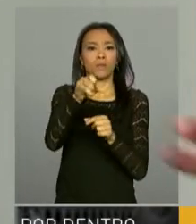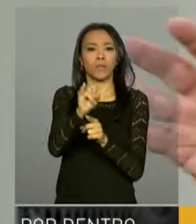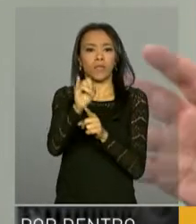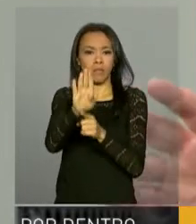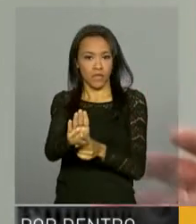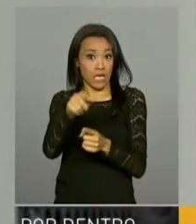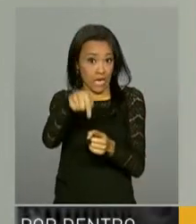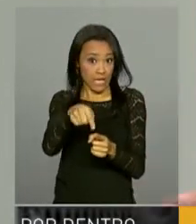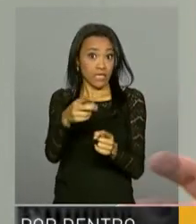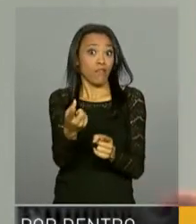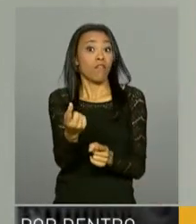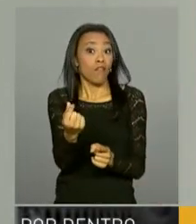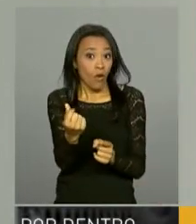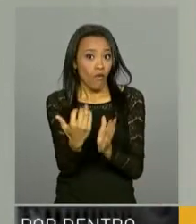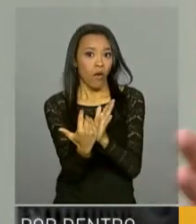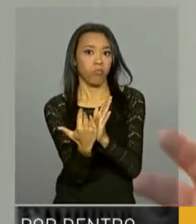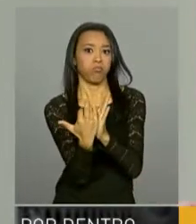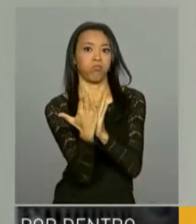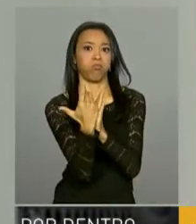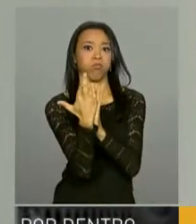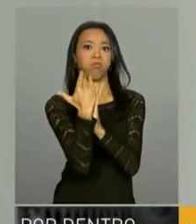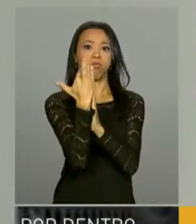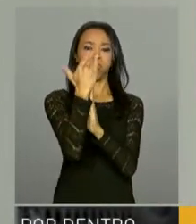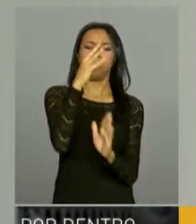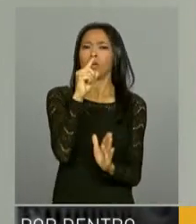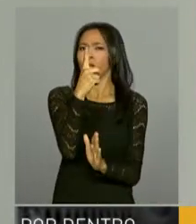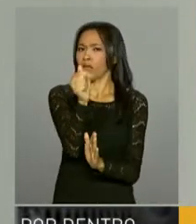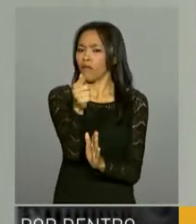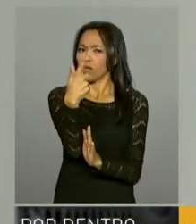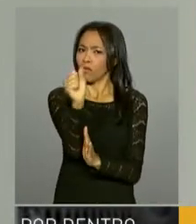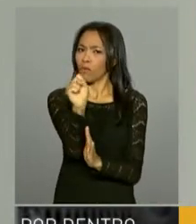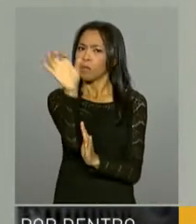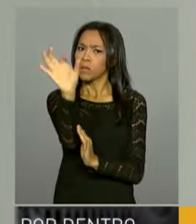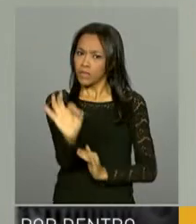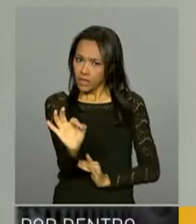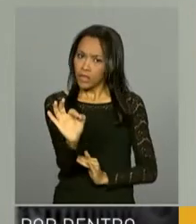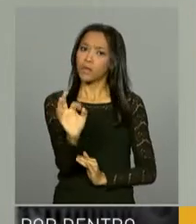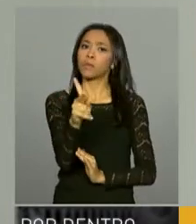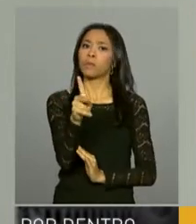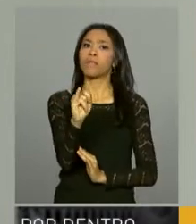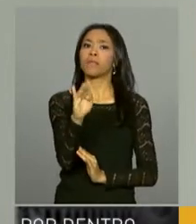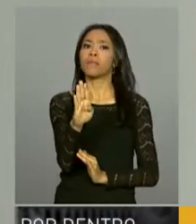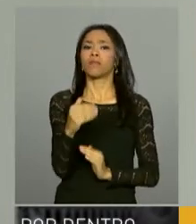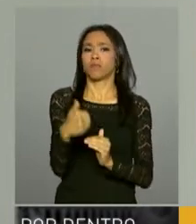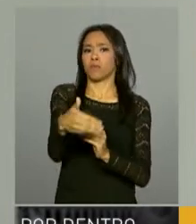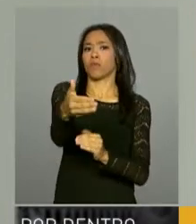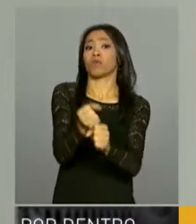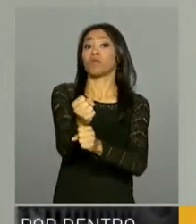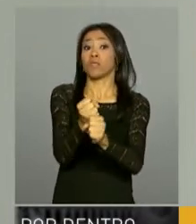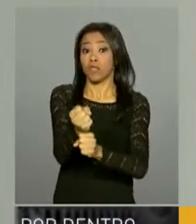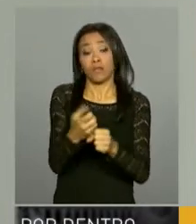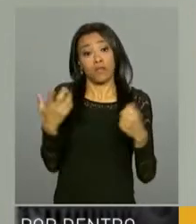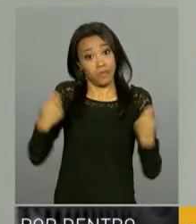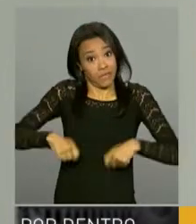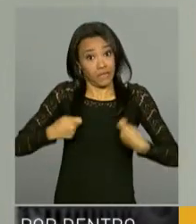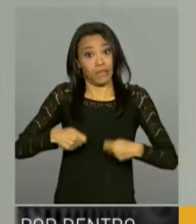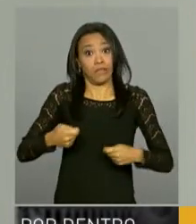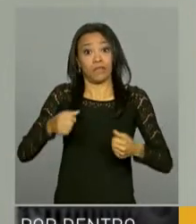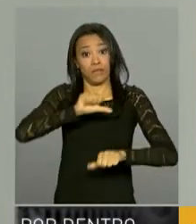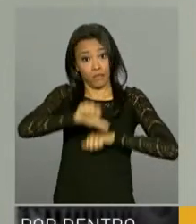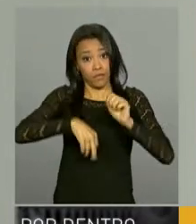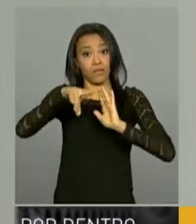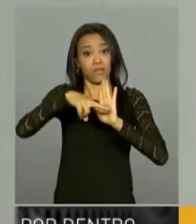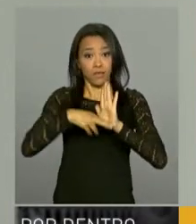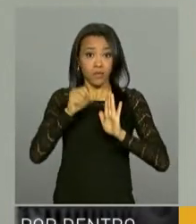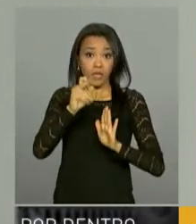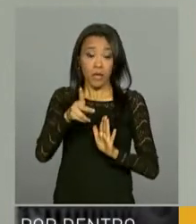a crescer bastante e chegar a 17, 18% do PIB nas próximas décadas. Então a gente tem que fazer a reforma da Previdência